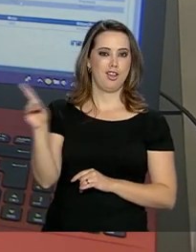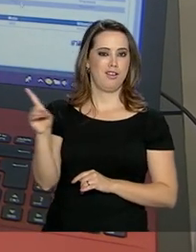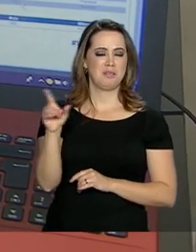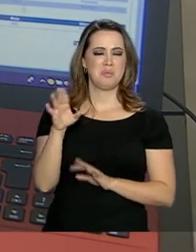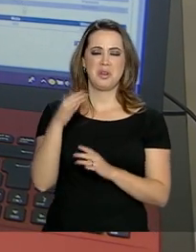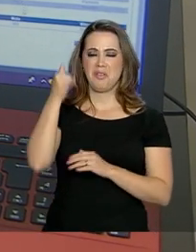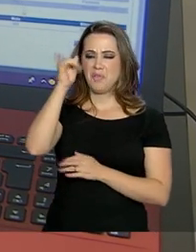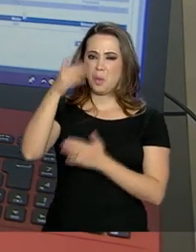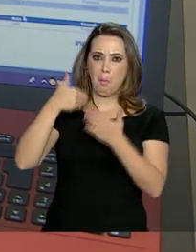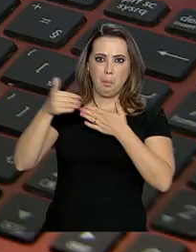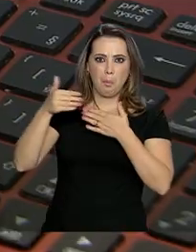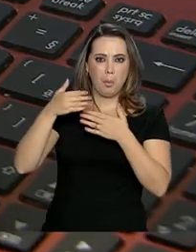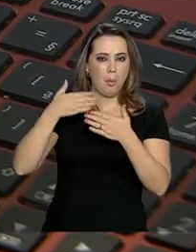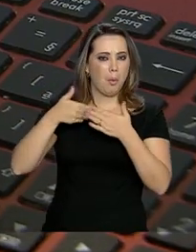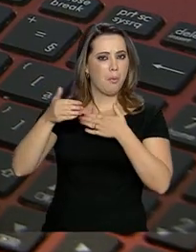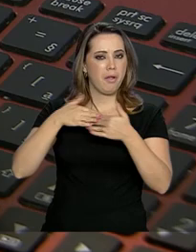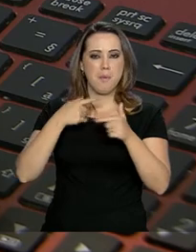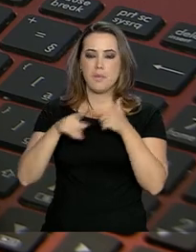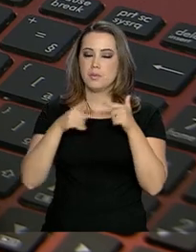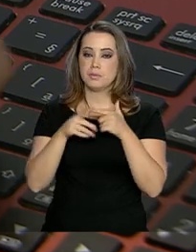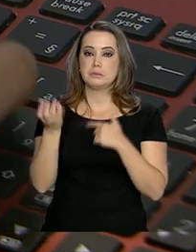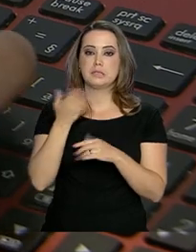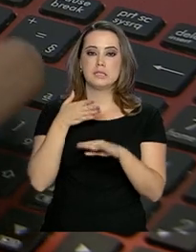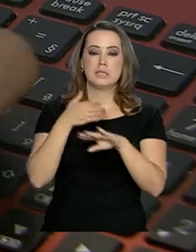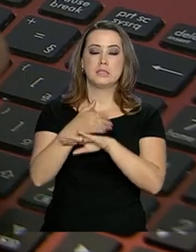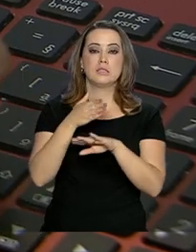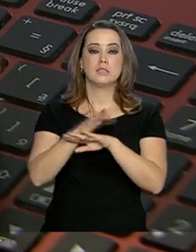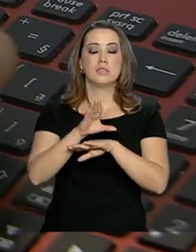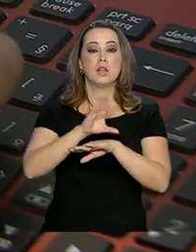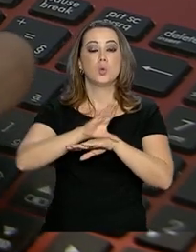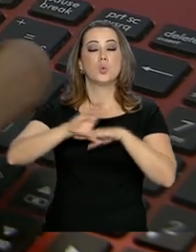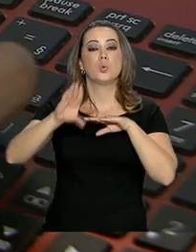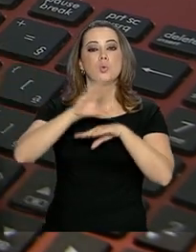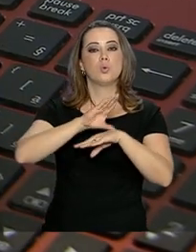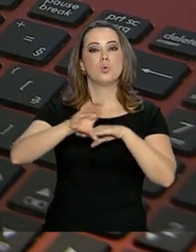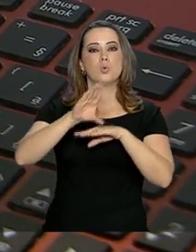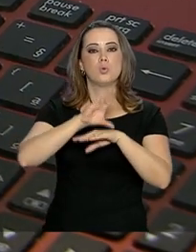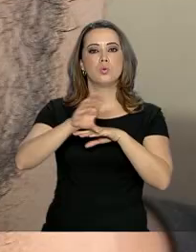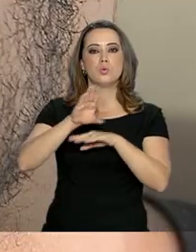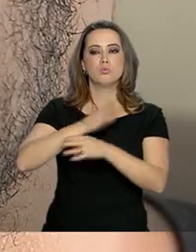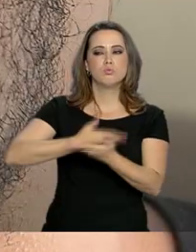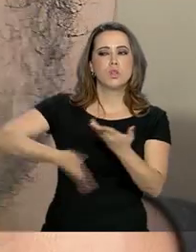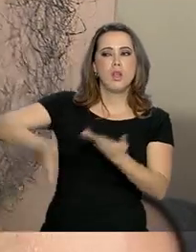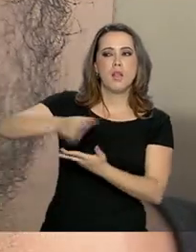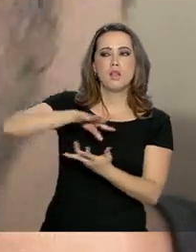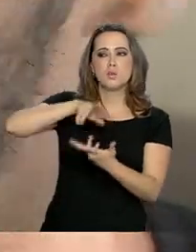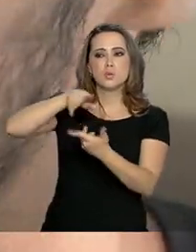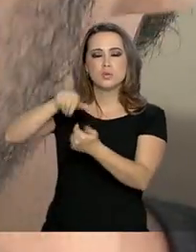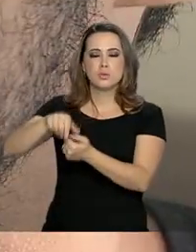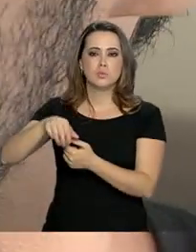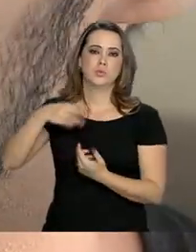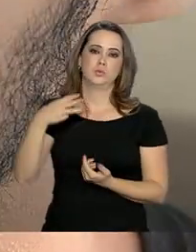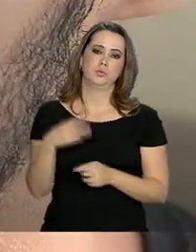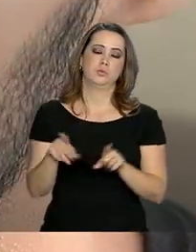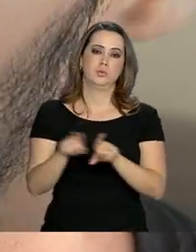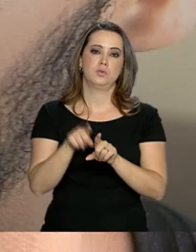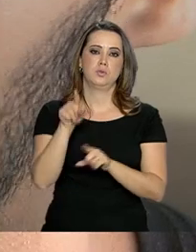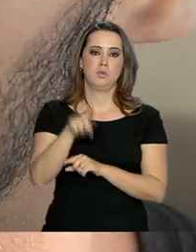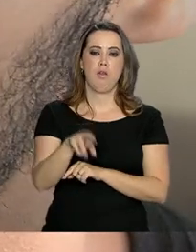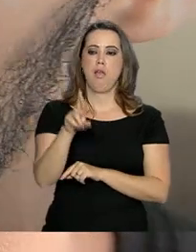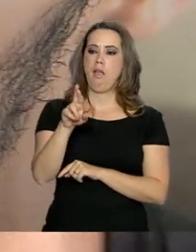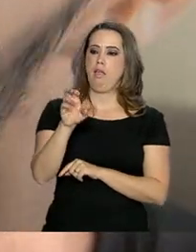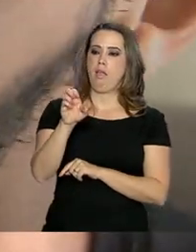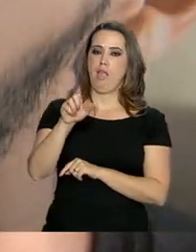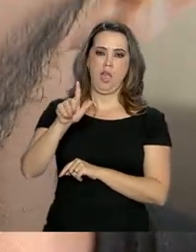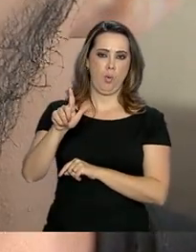qualquer contratempo. Ele quer uma vaga no curso de Relações Internacionais. Aos 17 anos, é a primeira